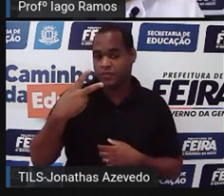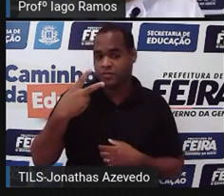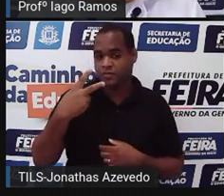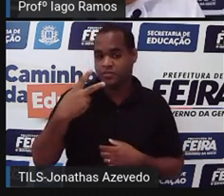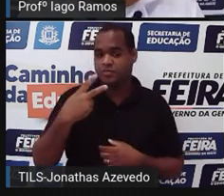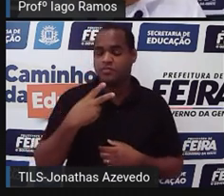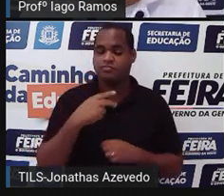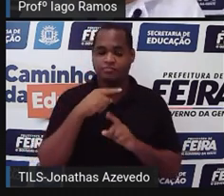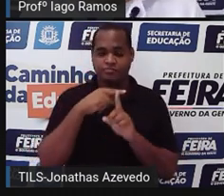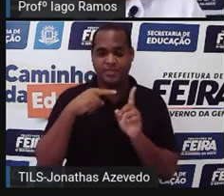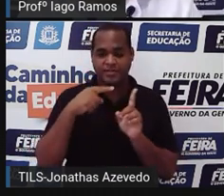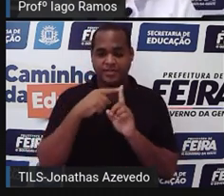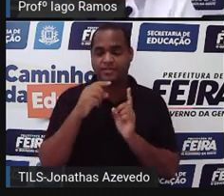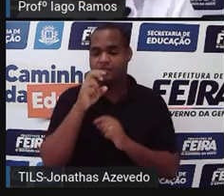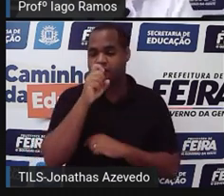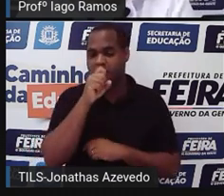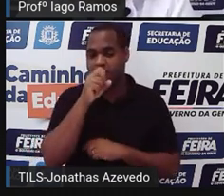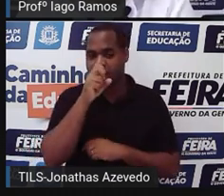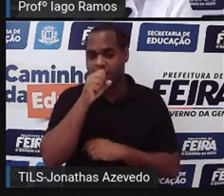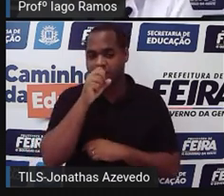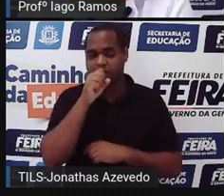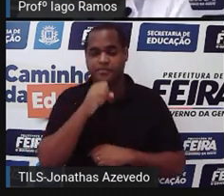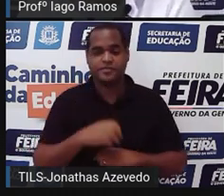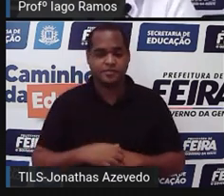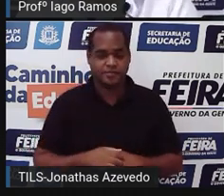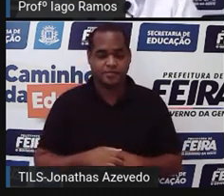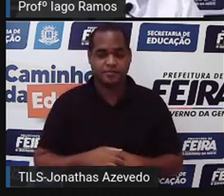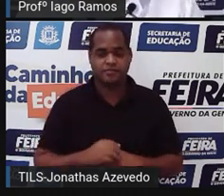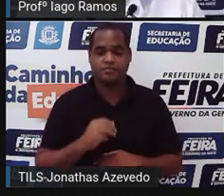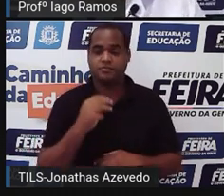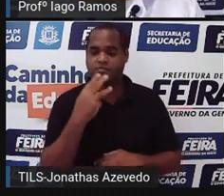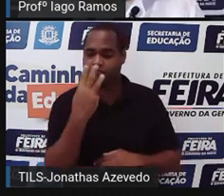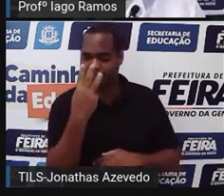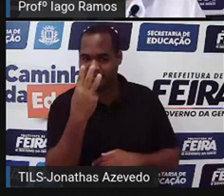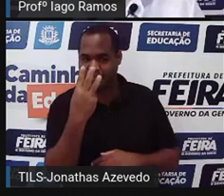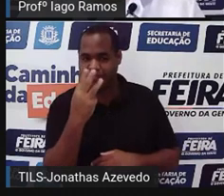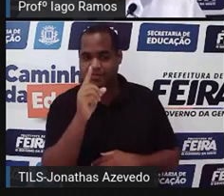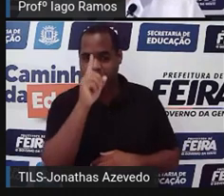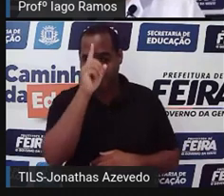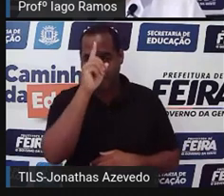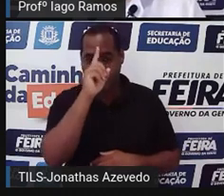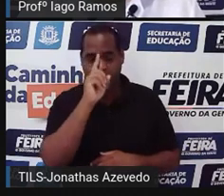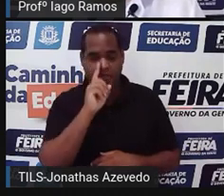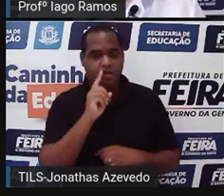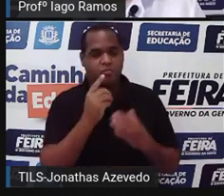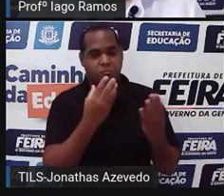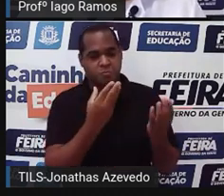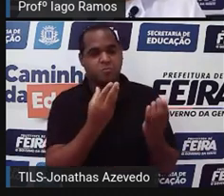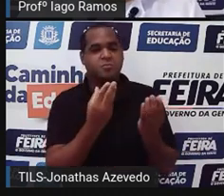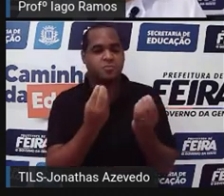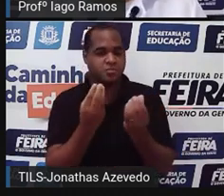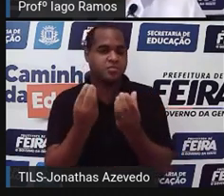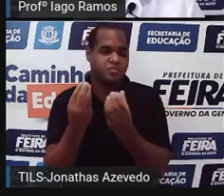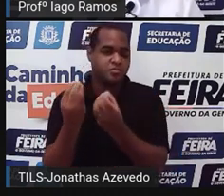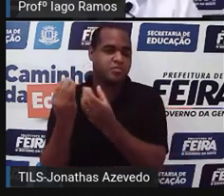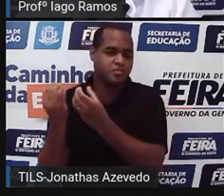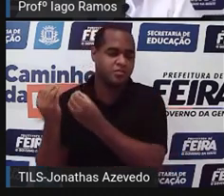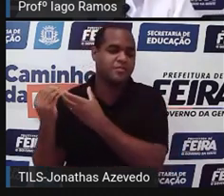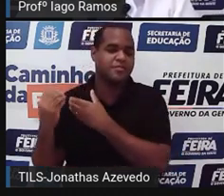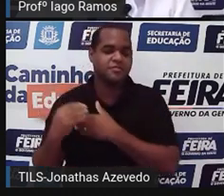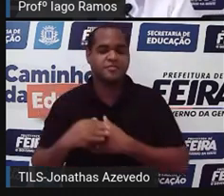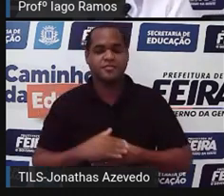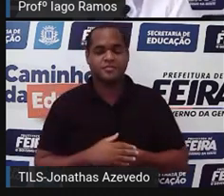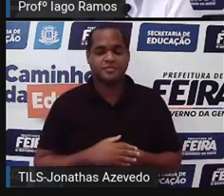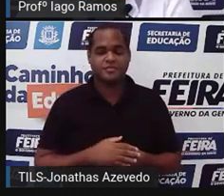metade, você escolhe o número 2 em laranja. Se você acha que você entendeu a maioria das coisas, você